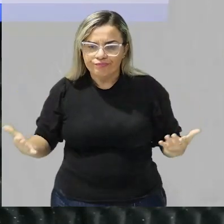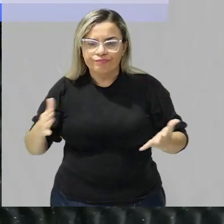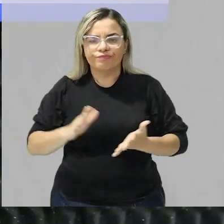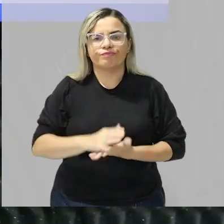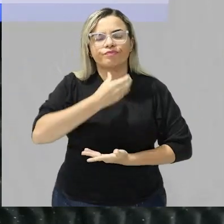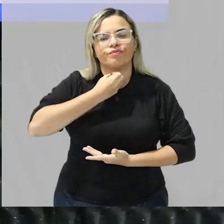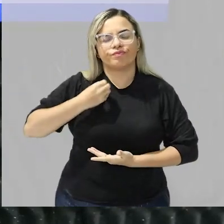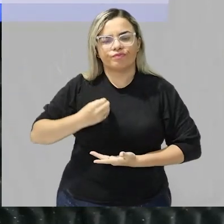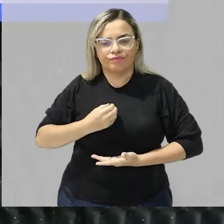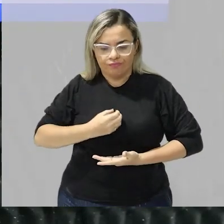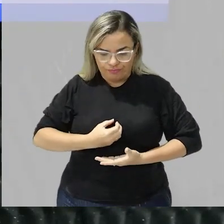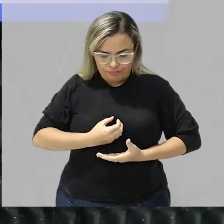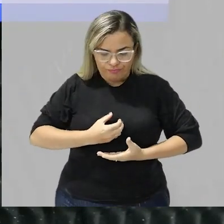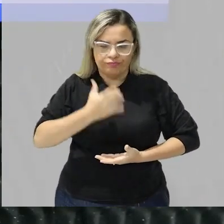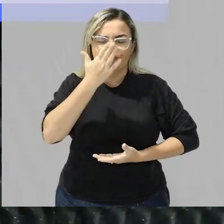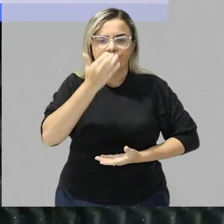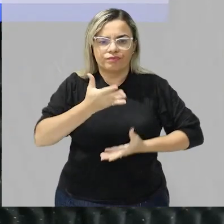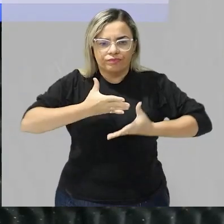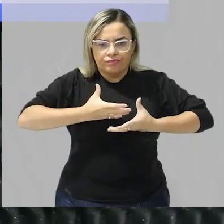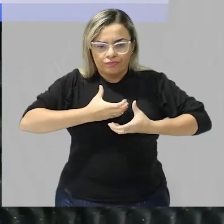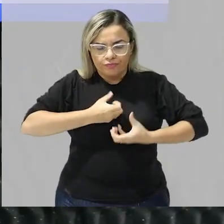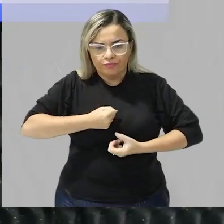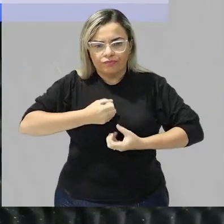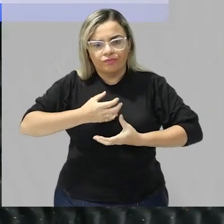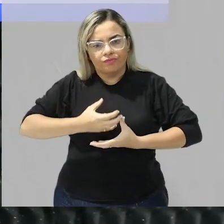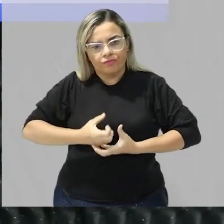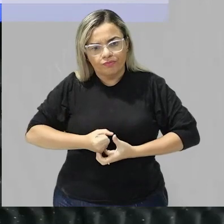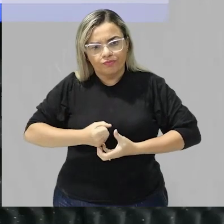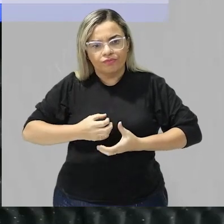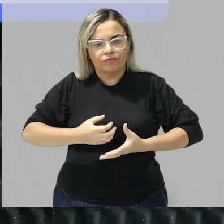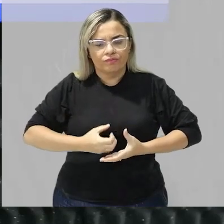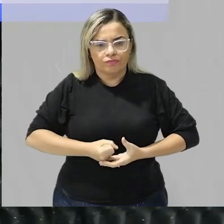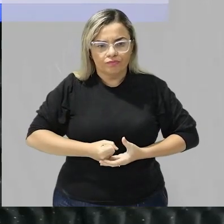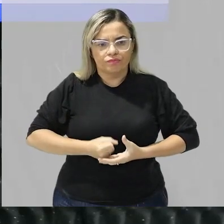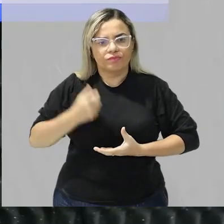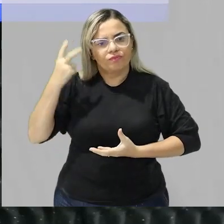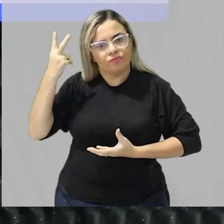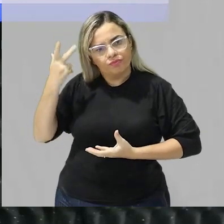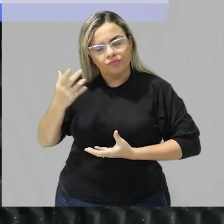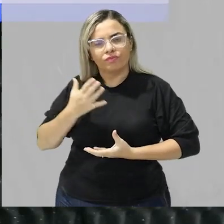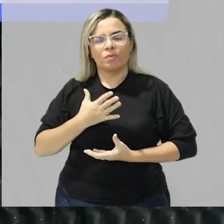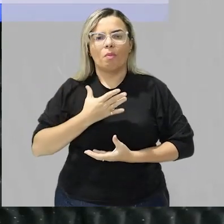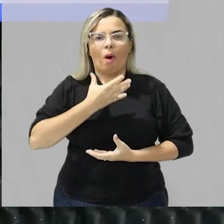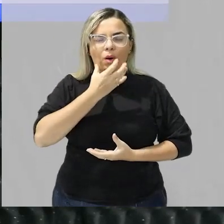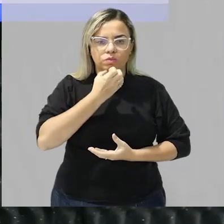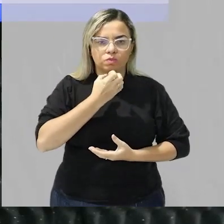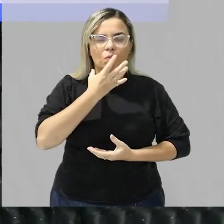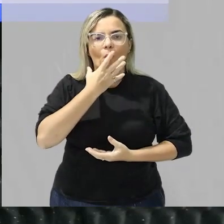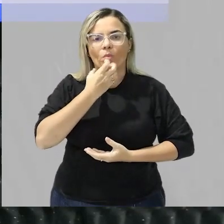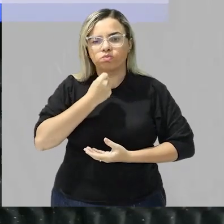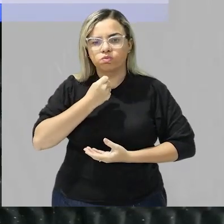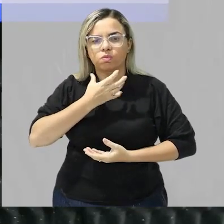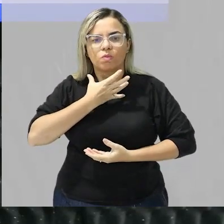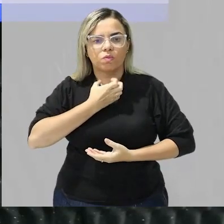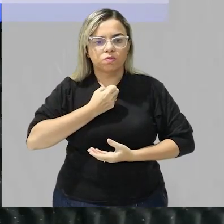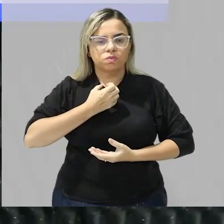digestório ele vai quebrar esse alimento de maneira mecânica através da mastigação ou também através